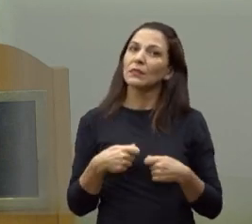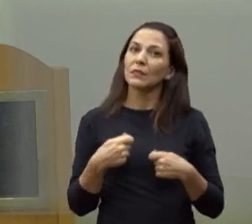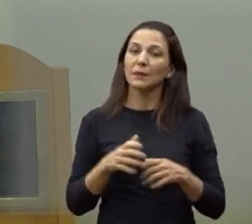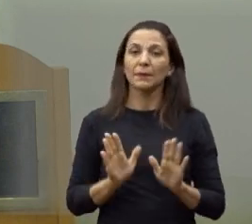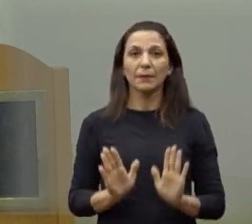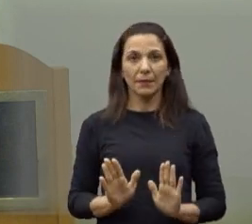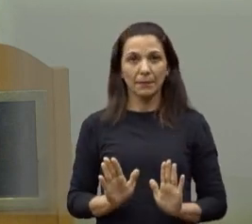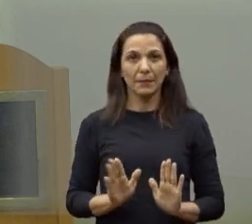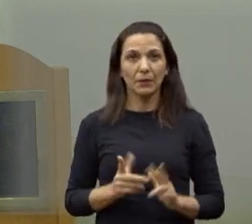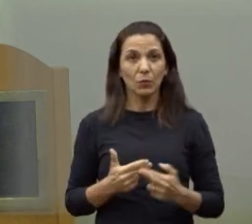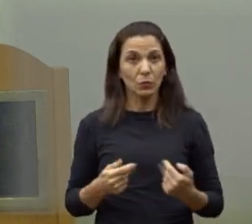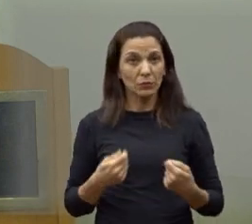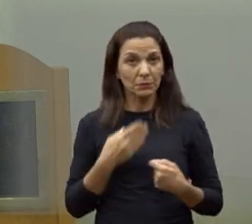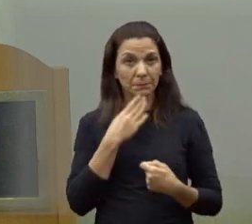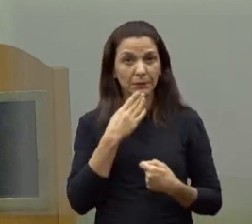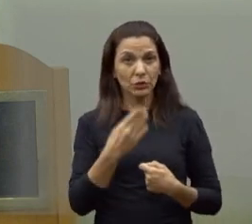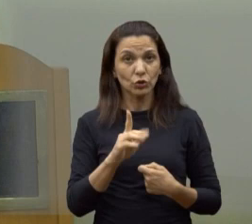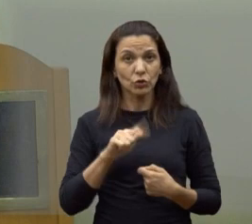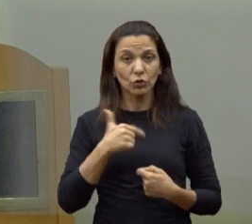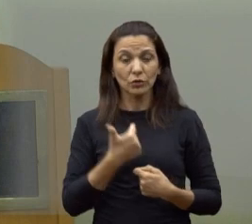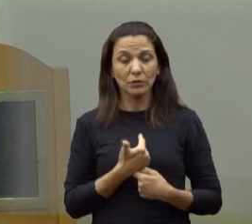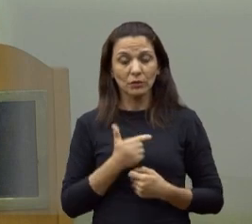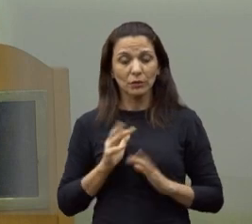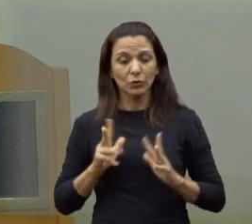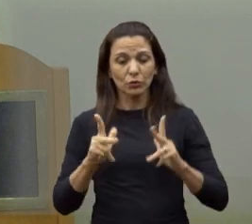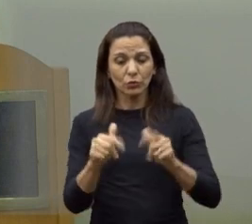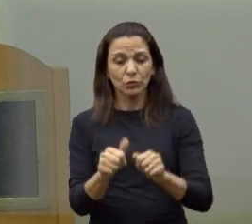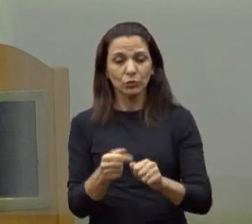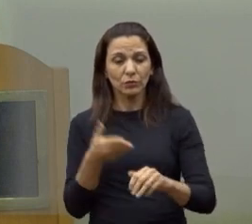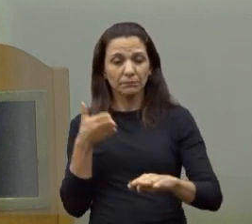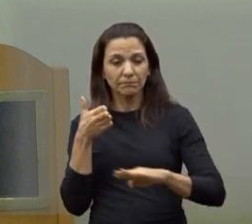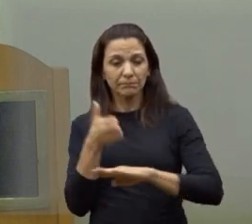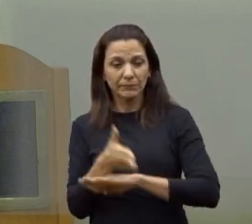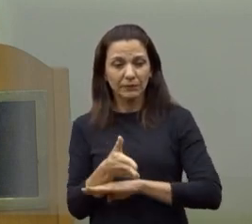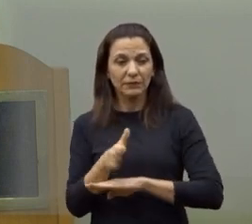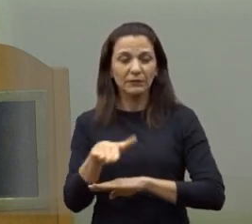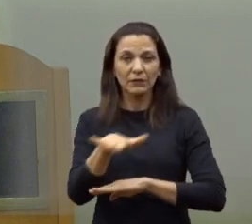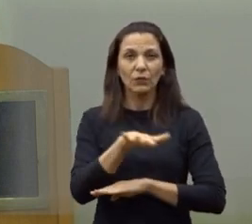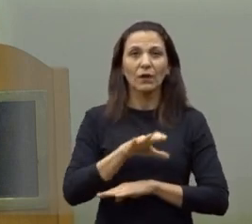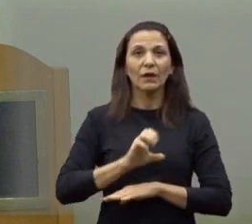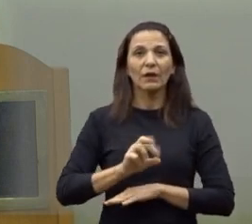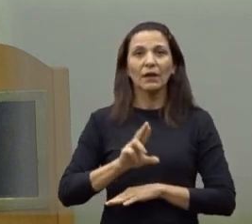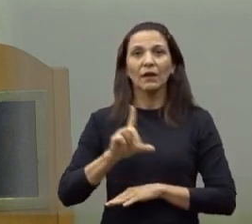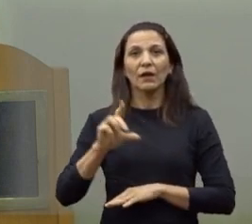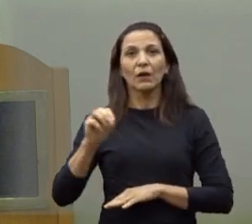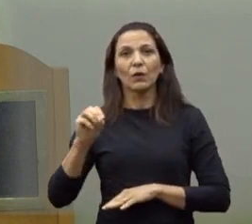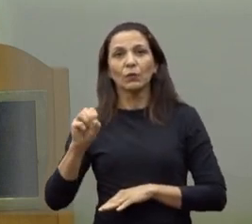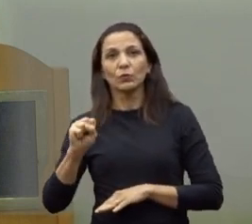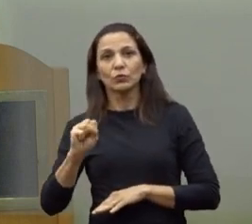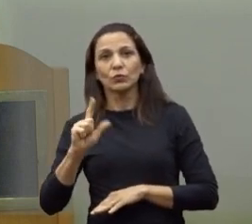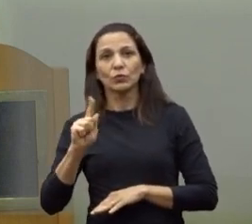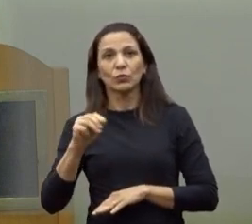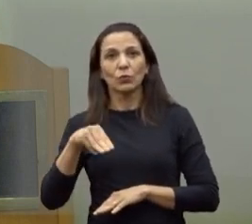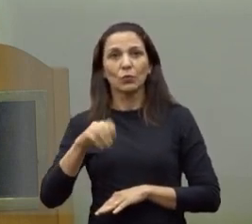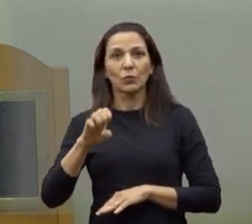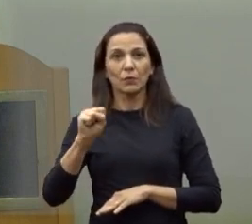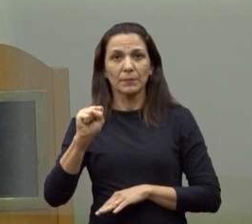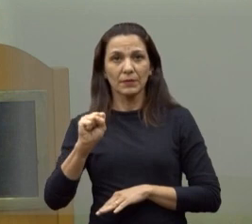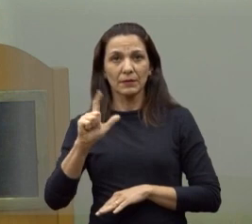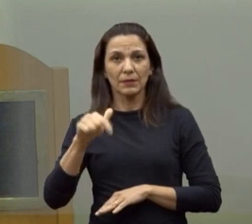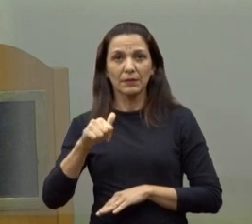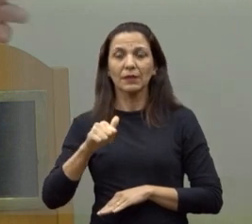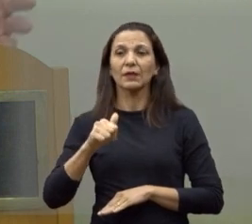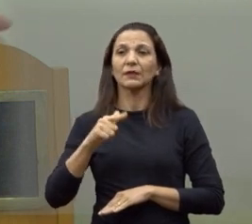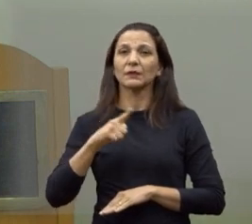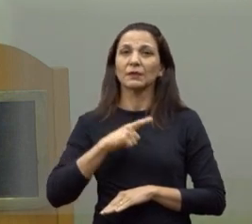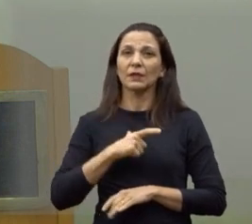Uma demanda que a gente pediu, acho que todos devem ter passado por ali, na Carlos Gomes, onde era a Unimed, ali não era nenhum